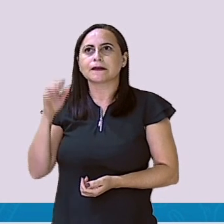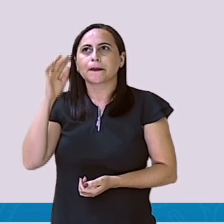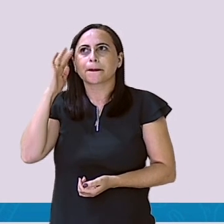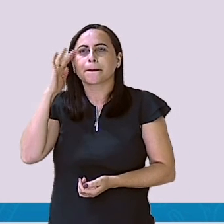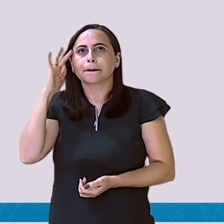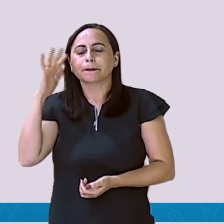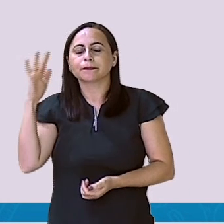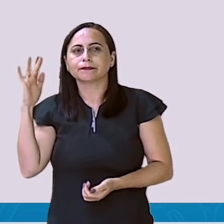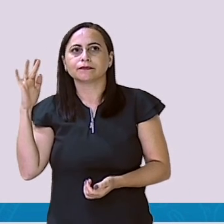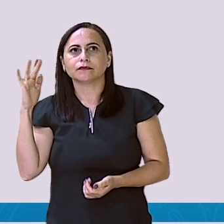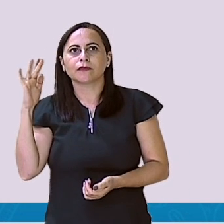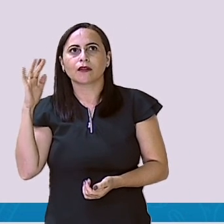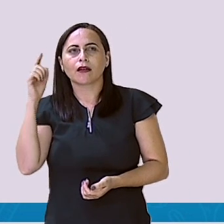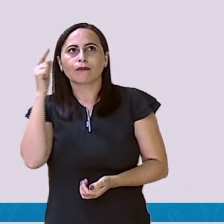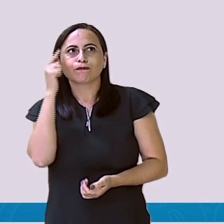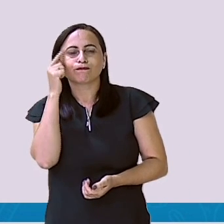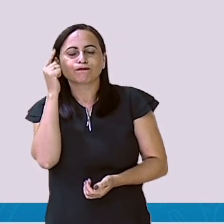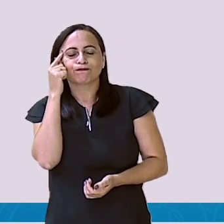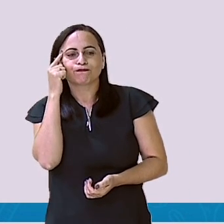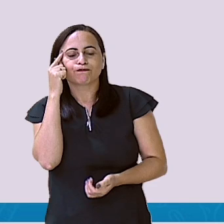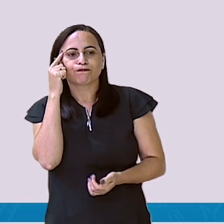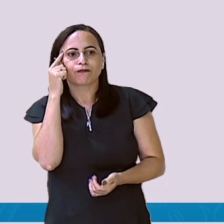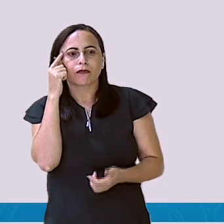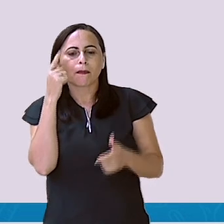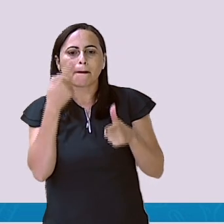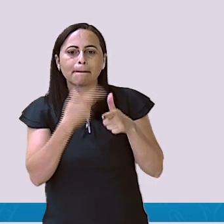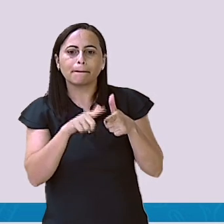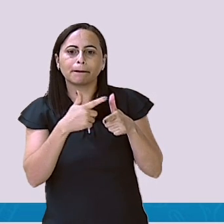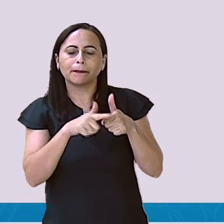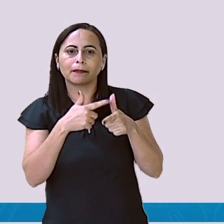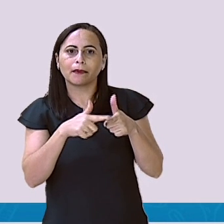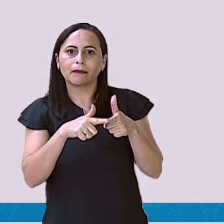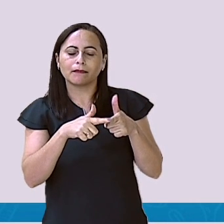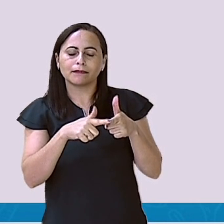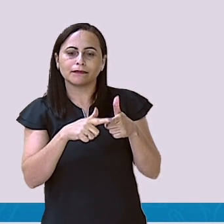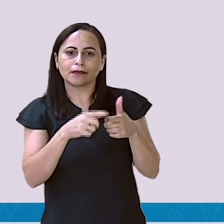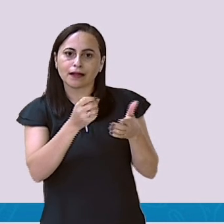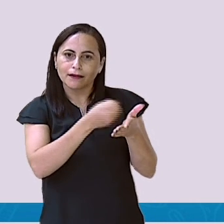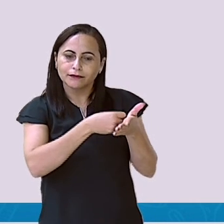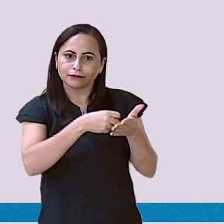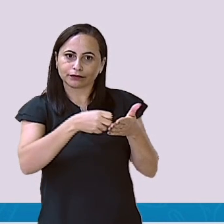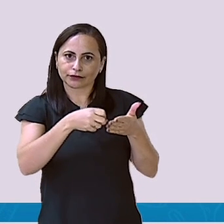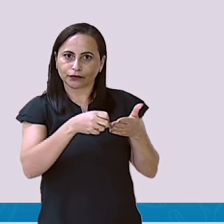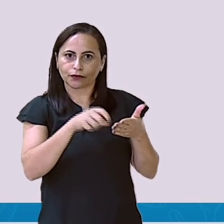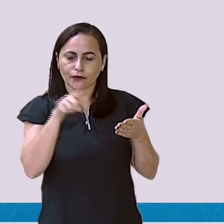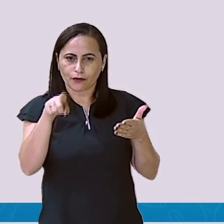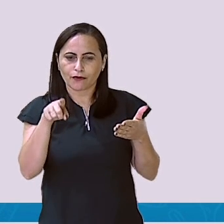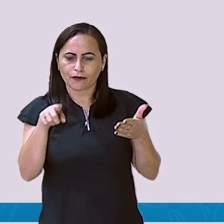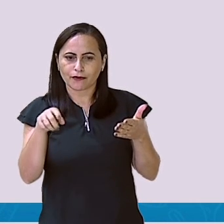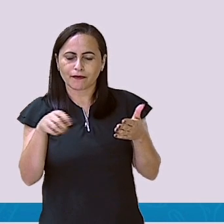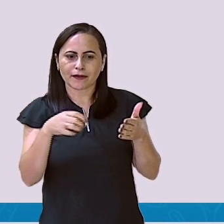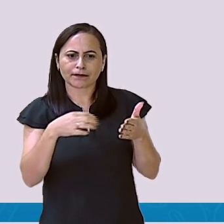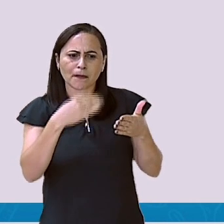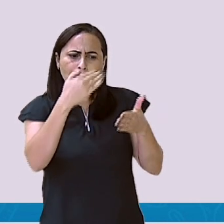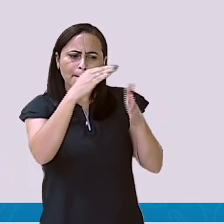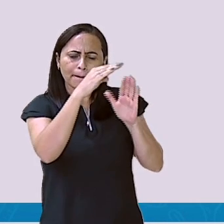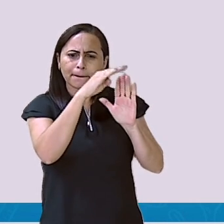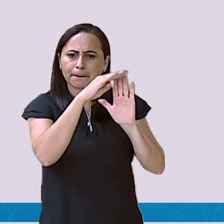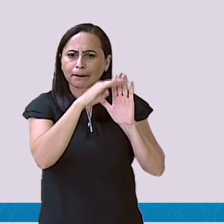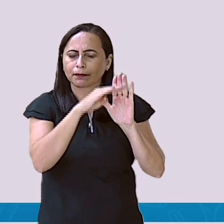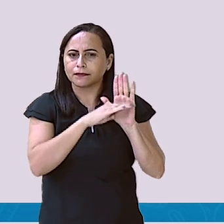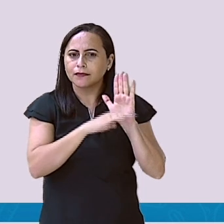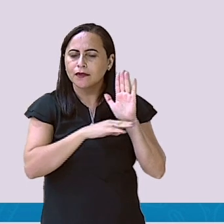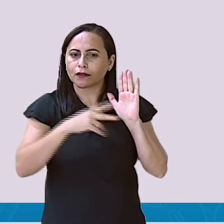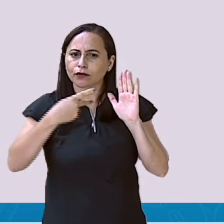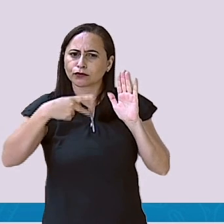escrito. Como que você vai fazer isso? Você vai fazer uma lista dos seus gastos com os valores e vai fazer